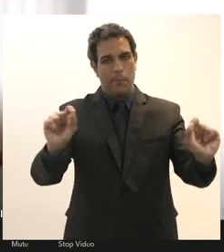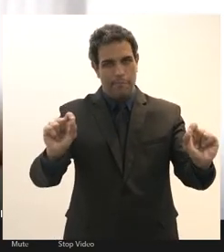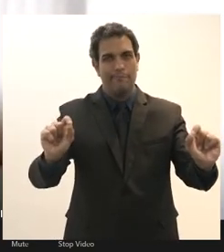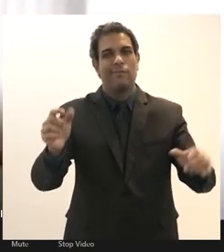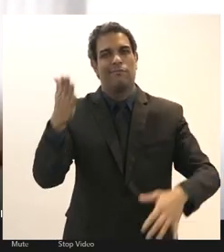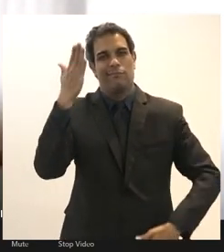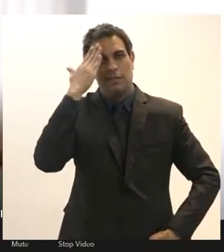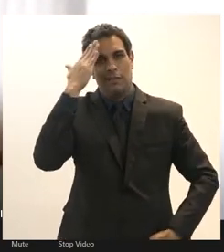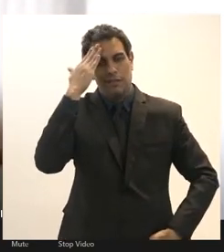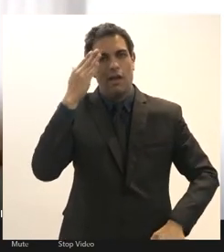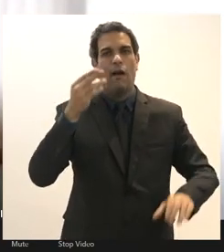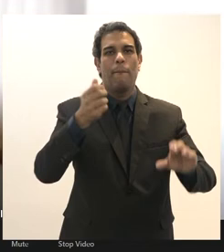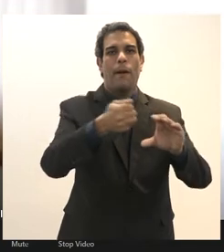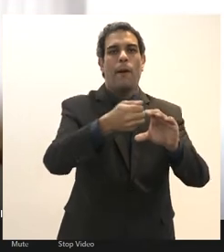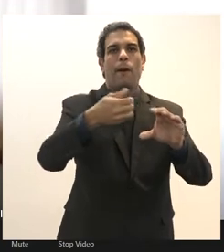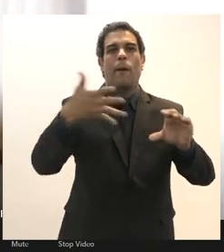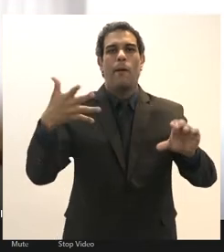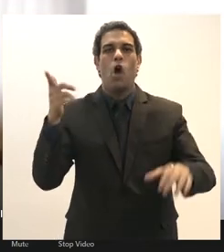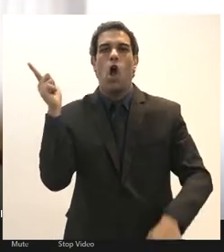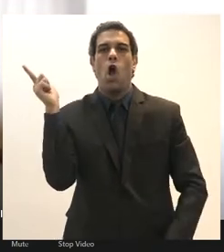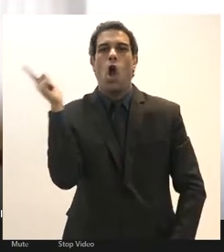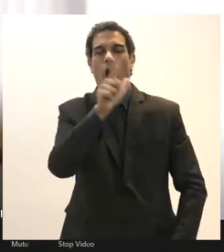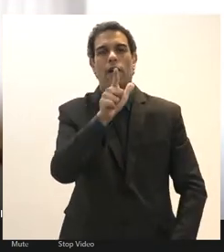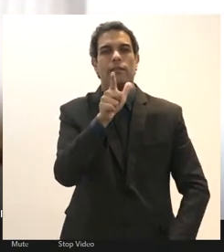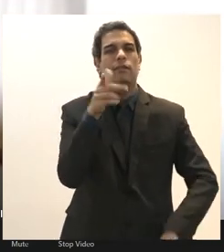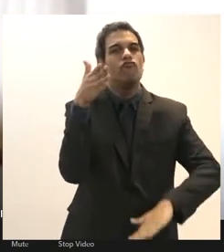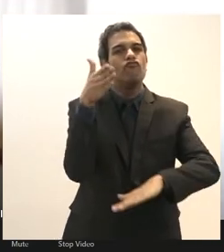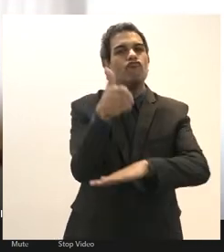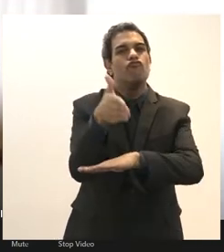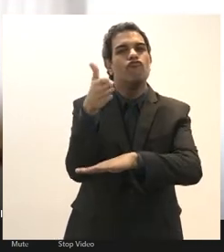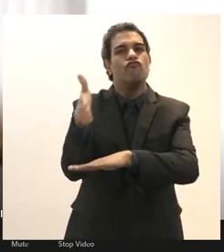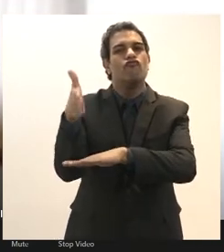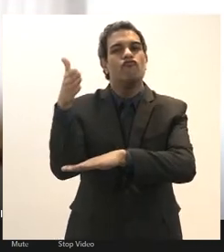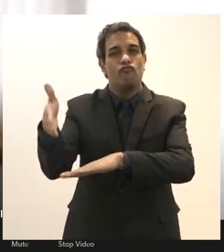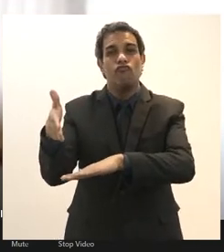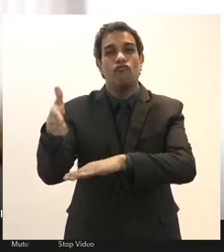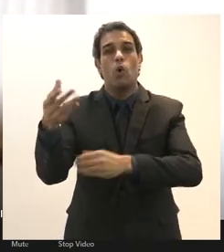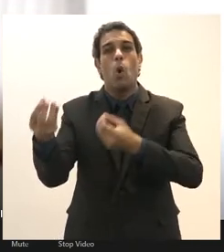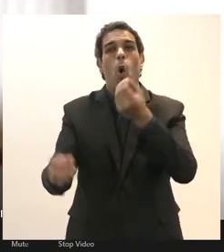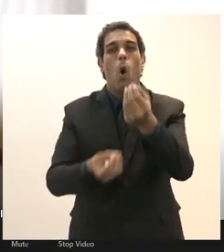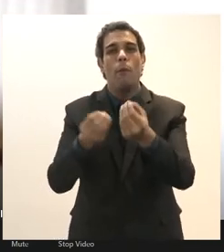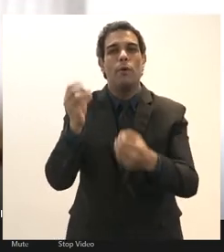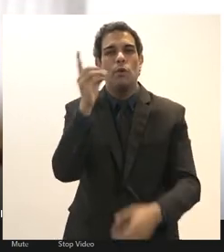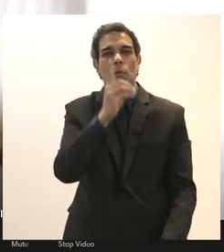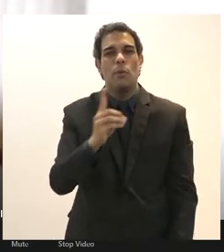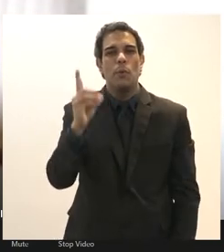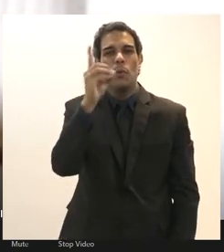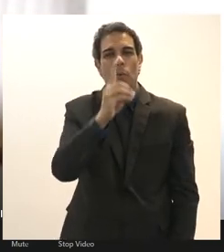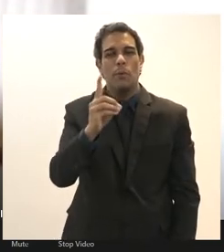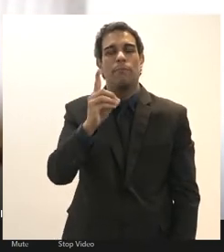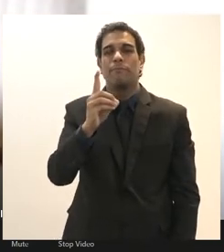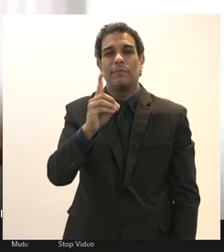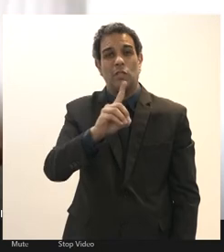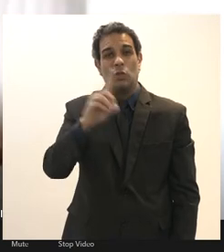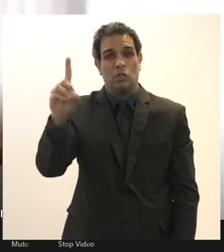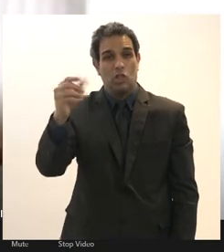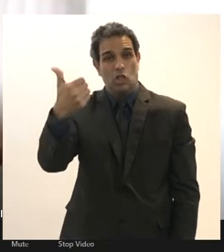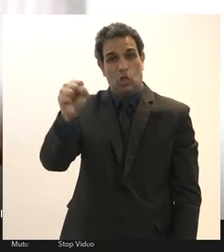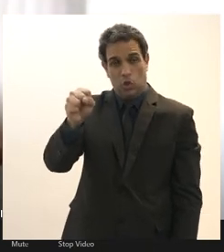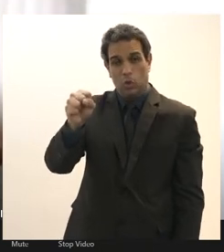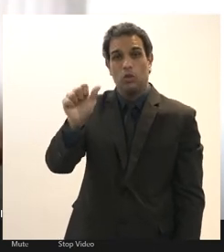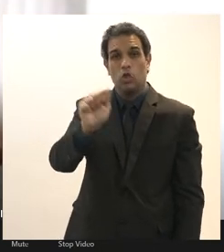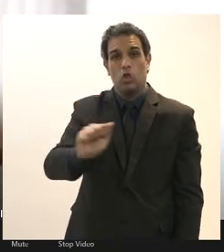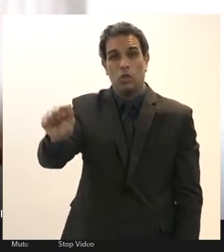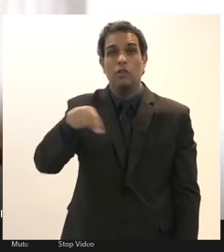de cuidados para participar do ato ao final da tarde no Rio de Janeiro nós estamos com